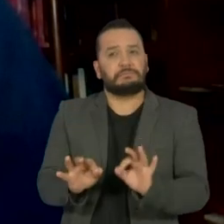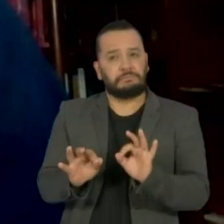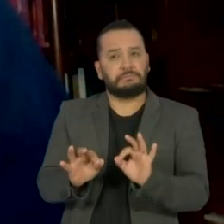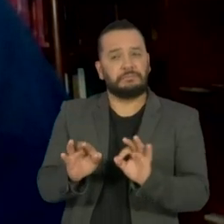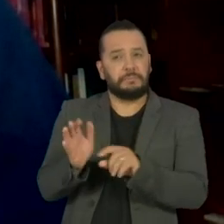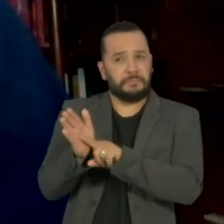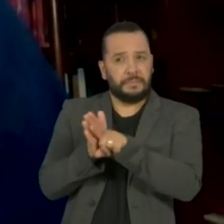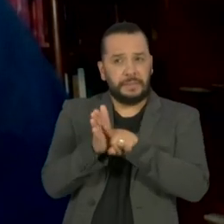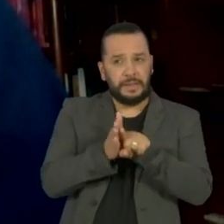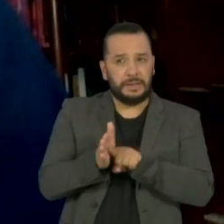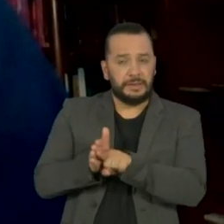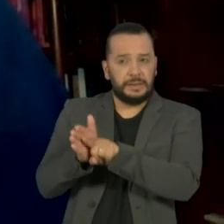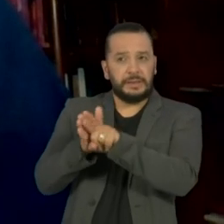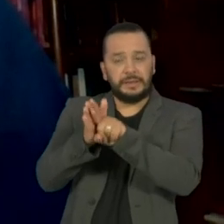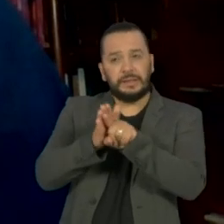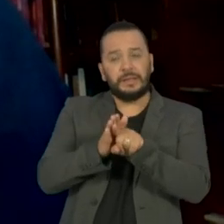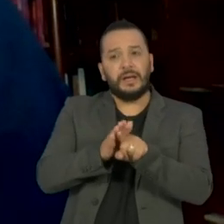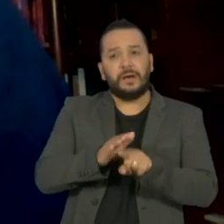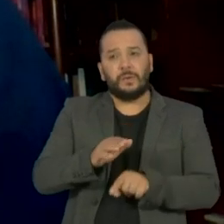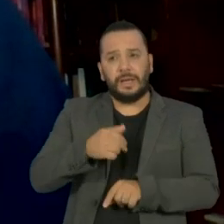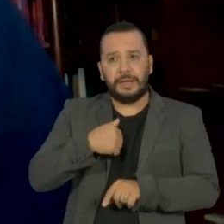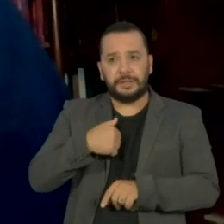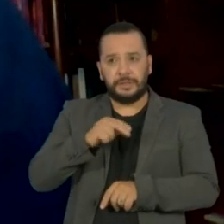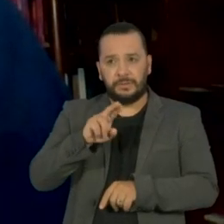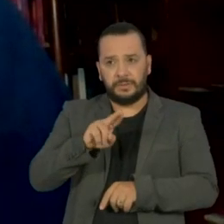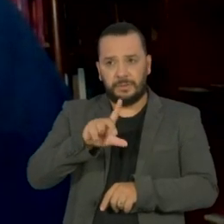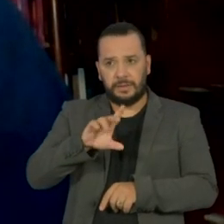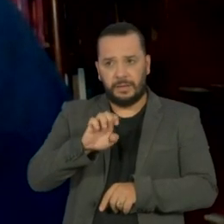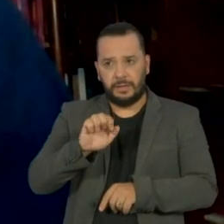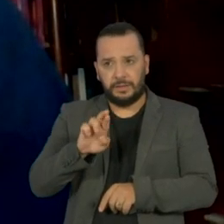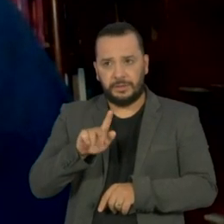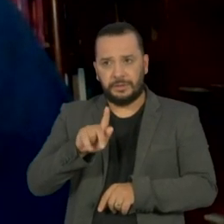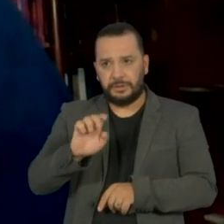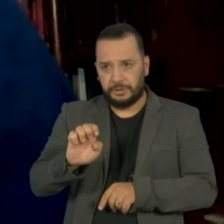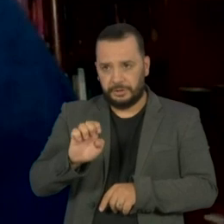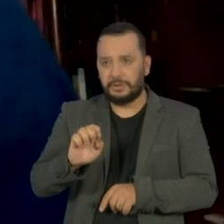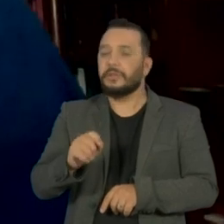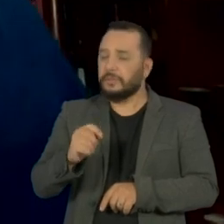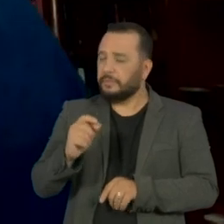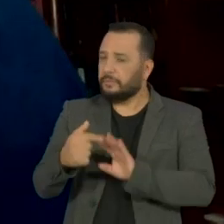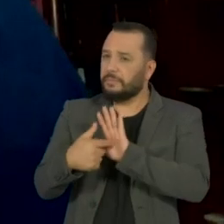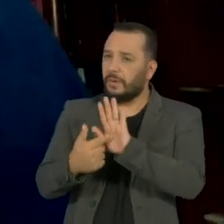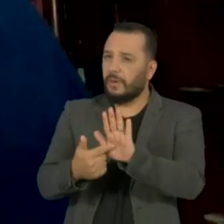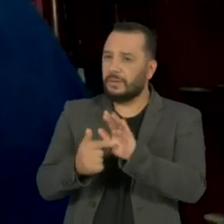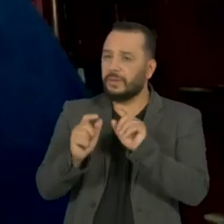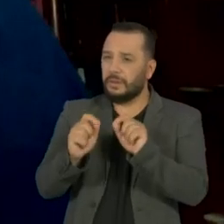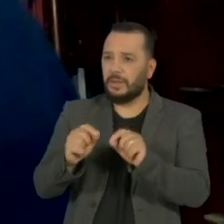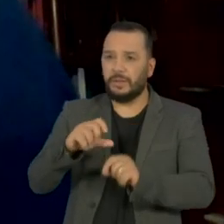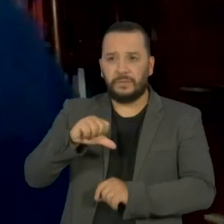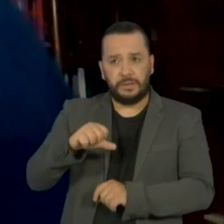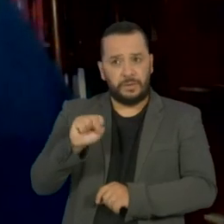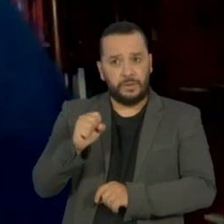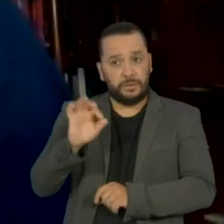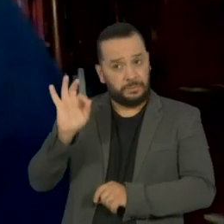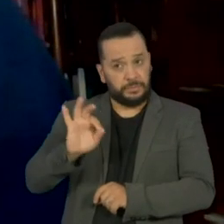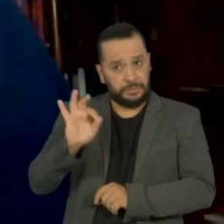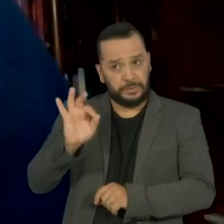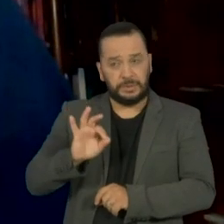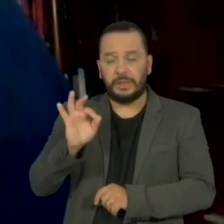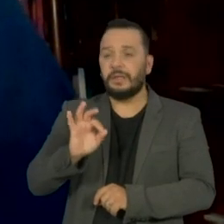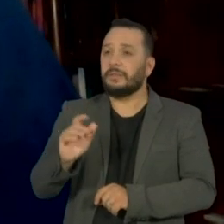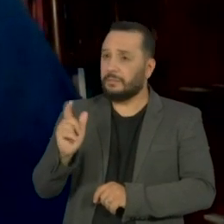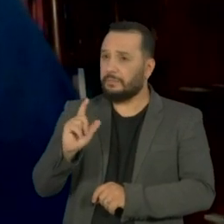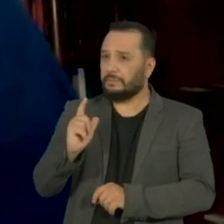um estudo recente da UERJ que aponta para, assim, 98% mais de